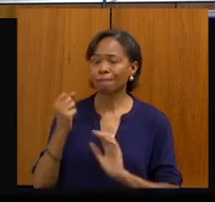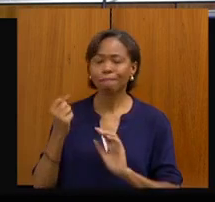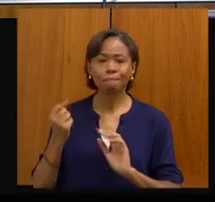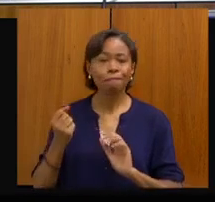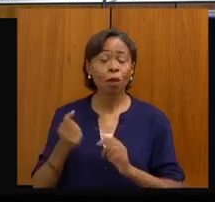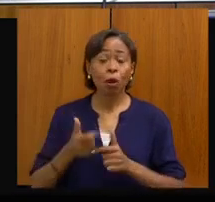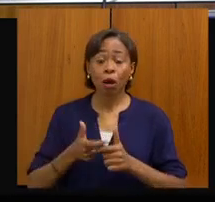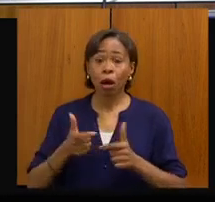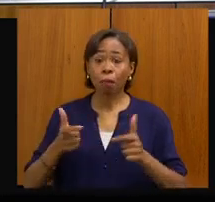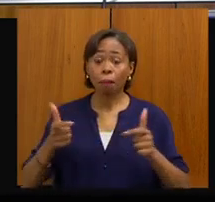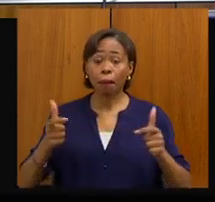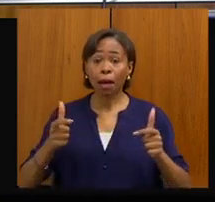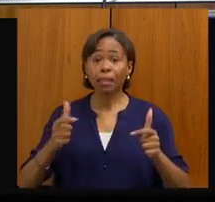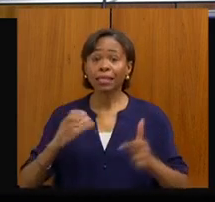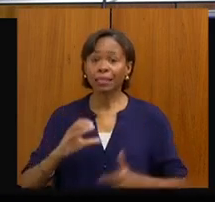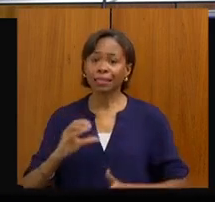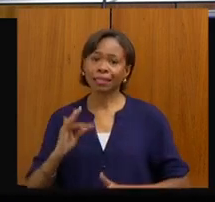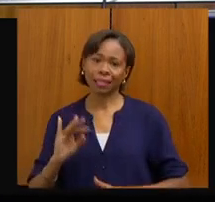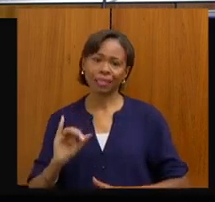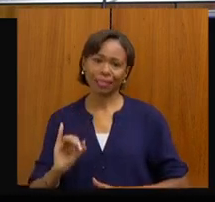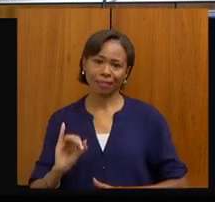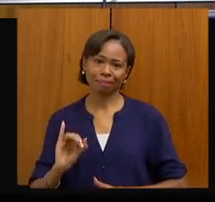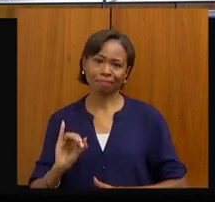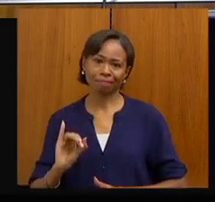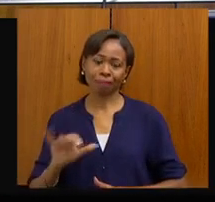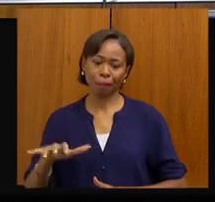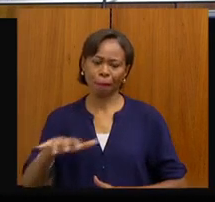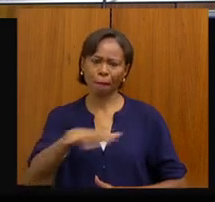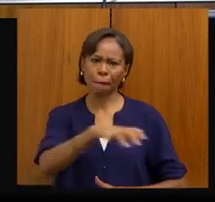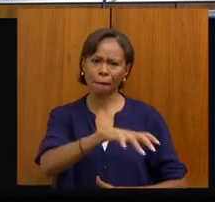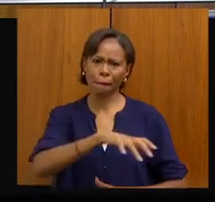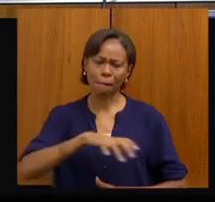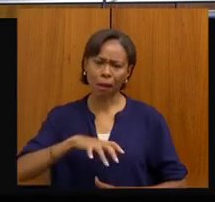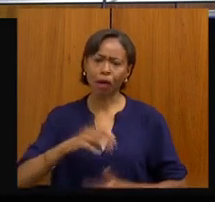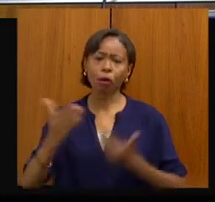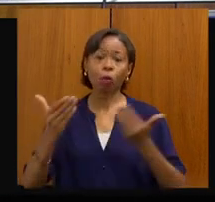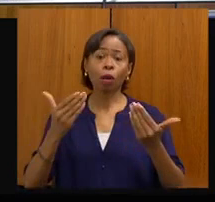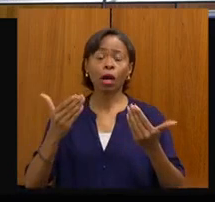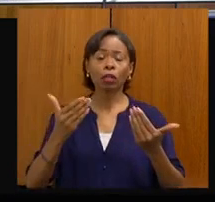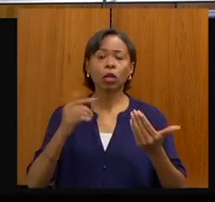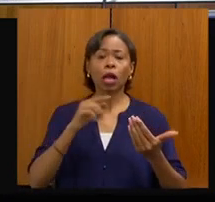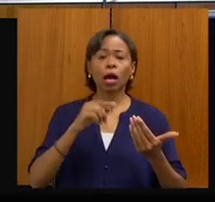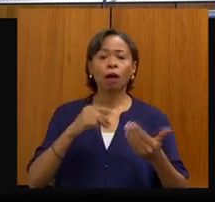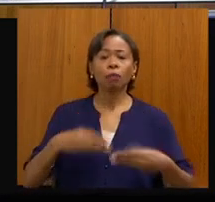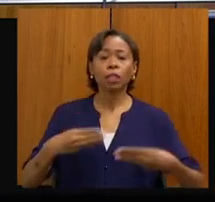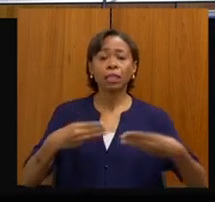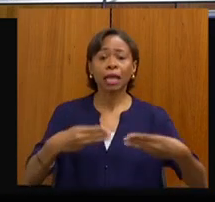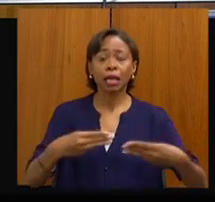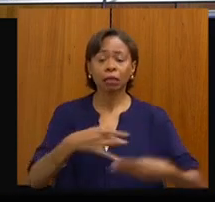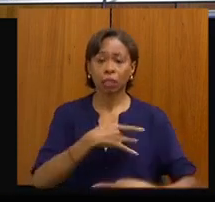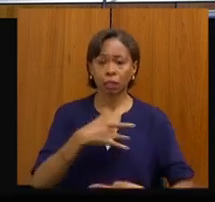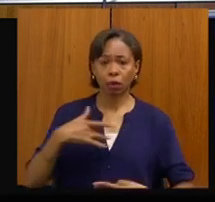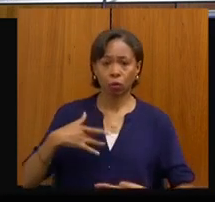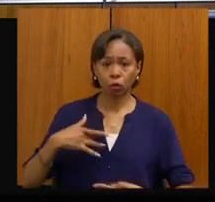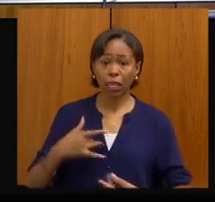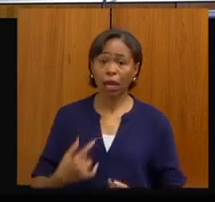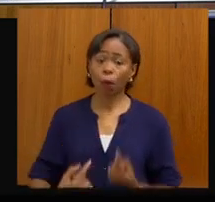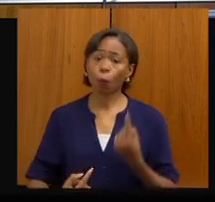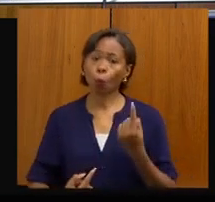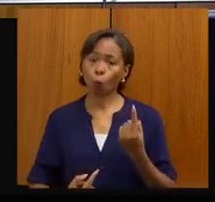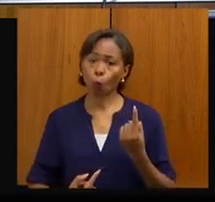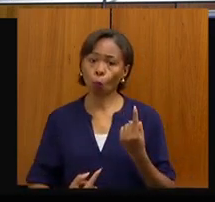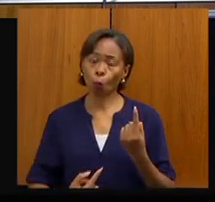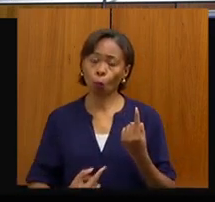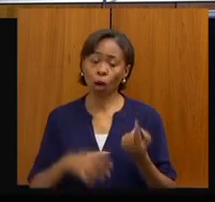leitos de CTI. Nós temos um parâmetro do Ministério da Saúde, que é um leito para cada